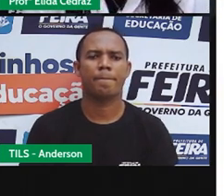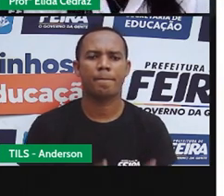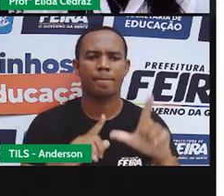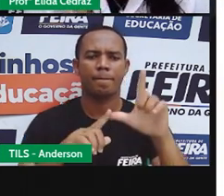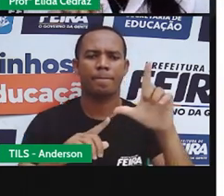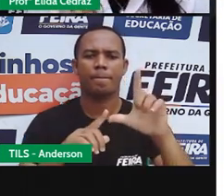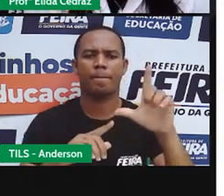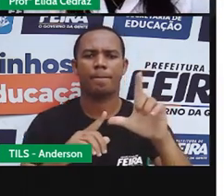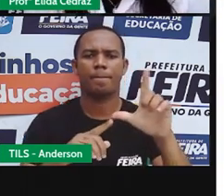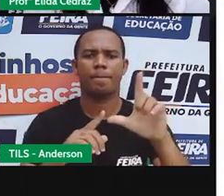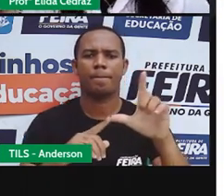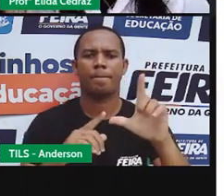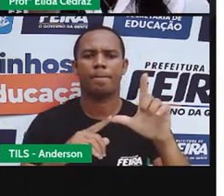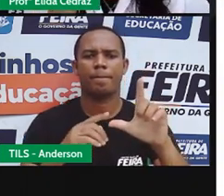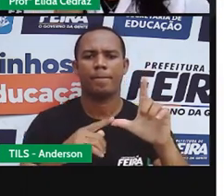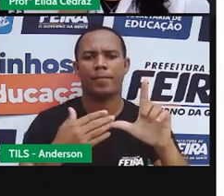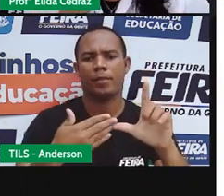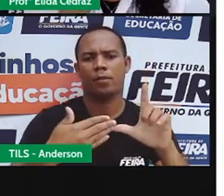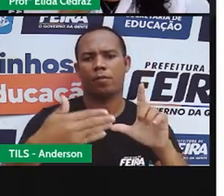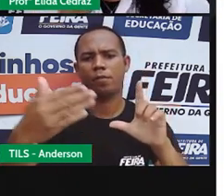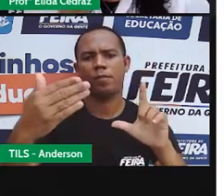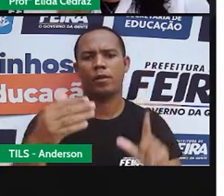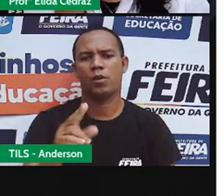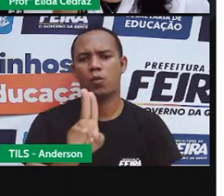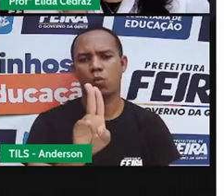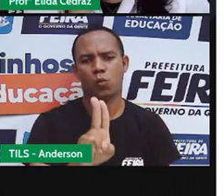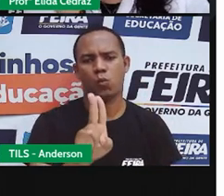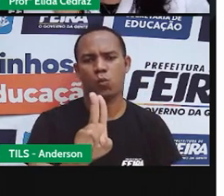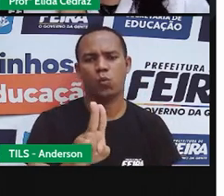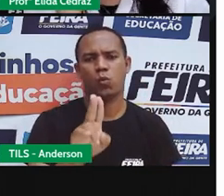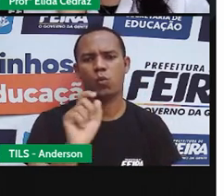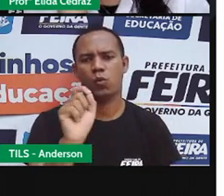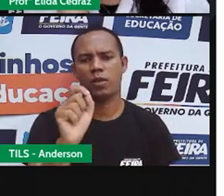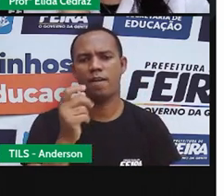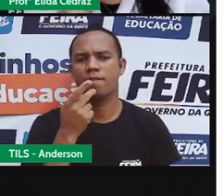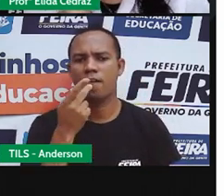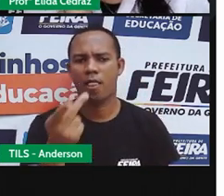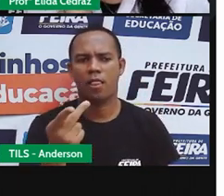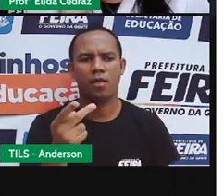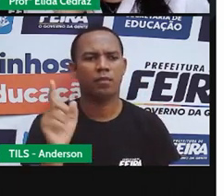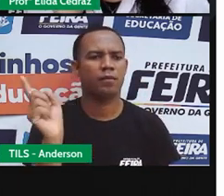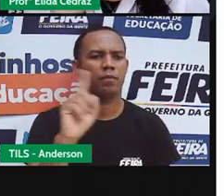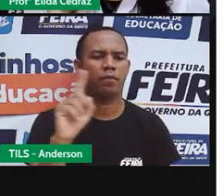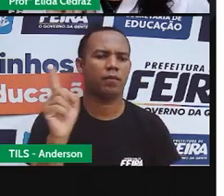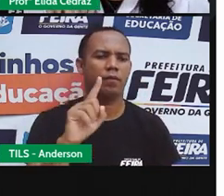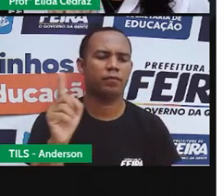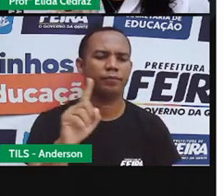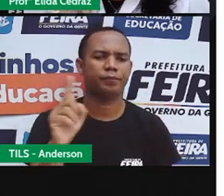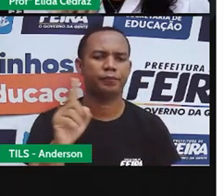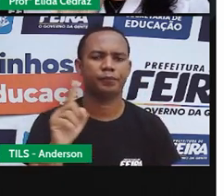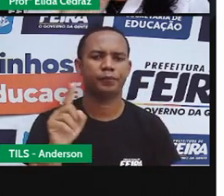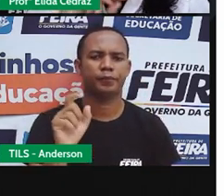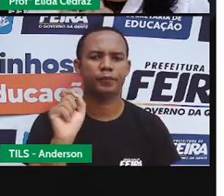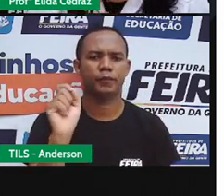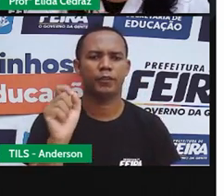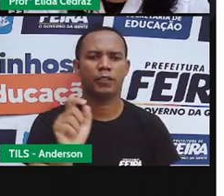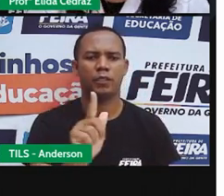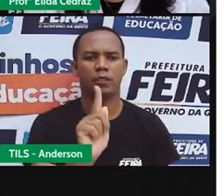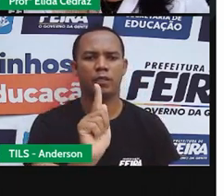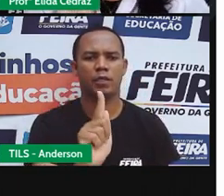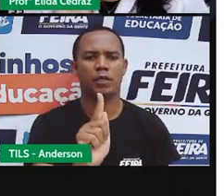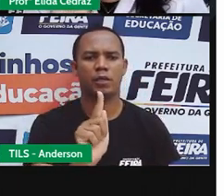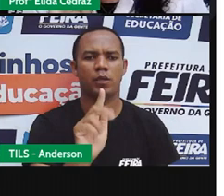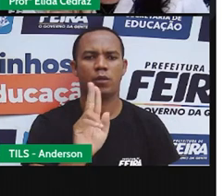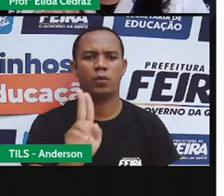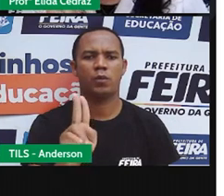Nessas sílabas, a letra U não vai ser pronunciada. Gué,